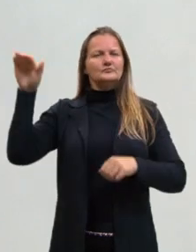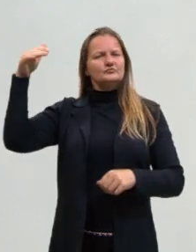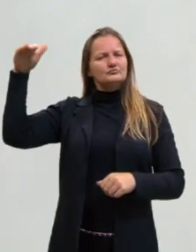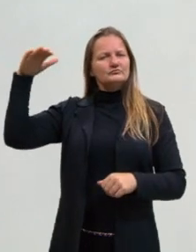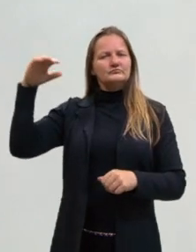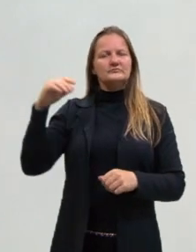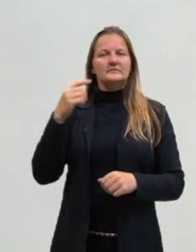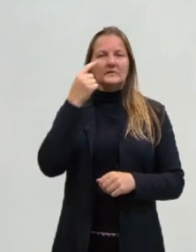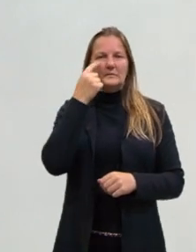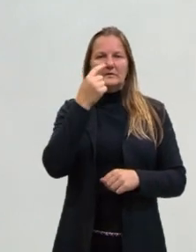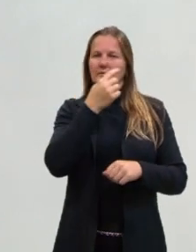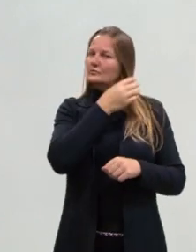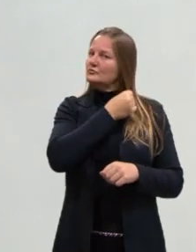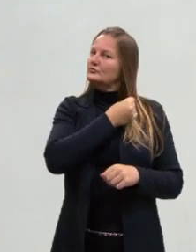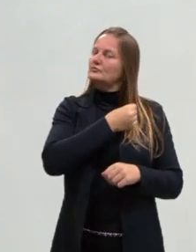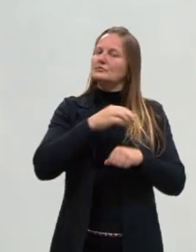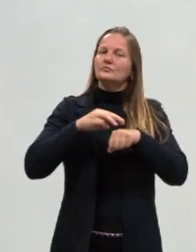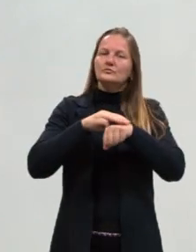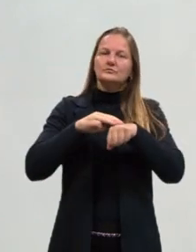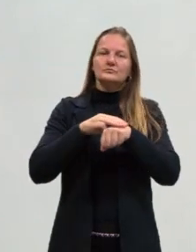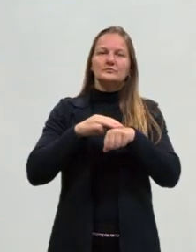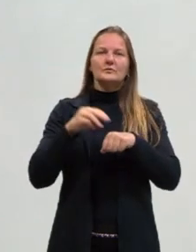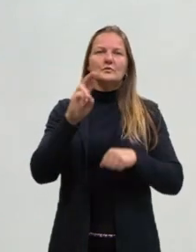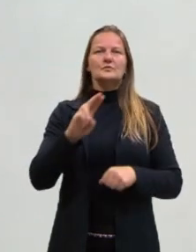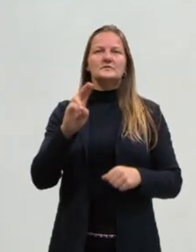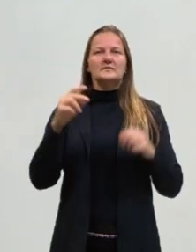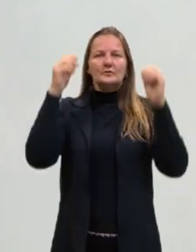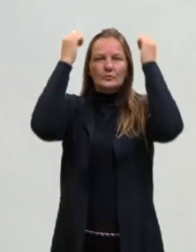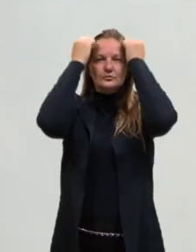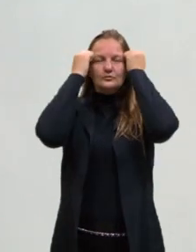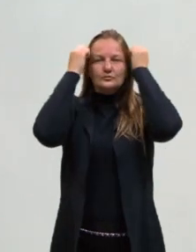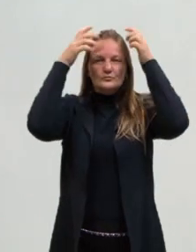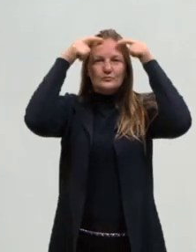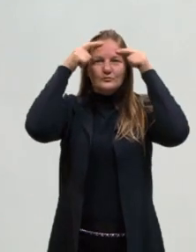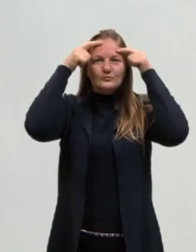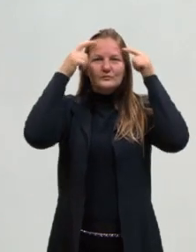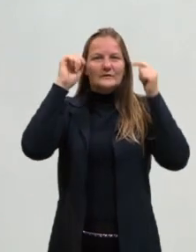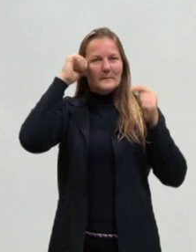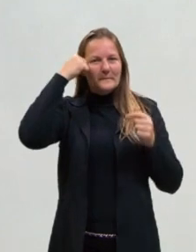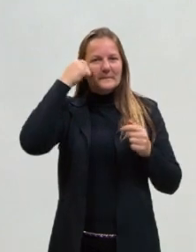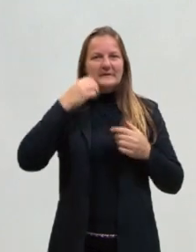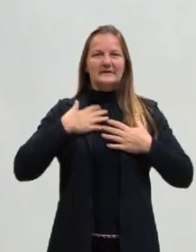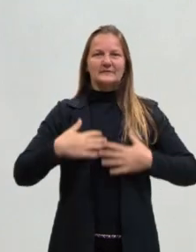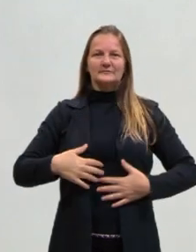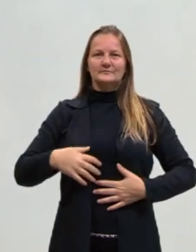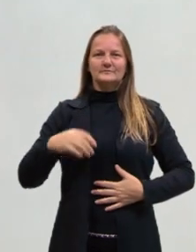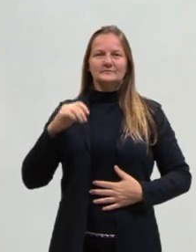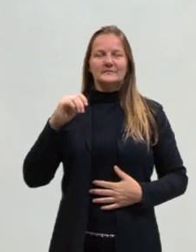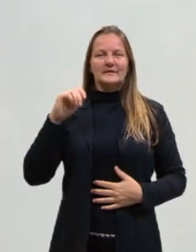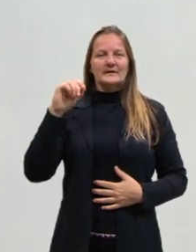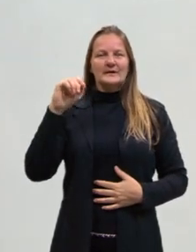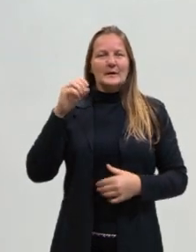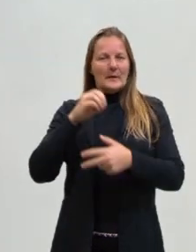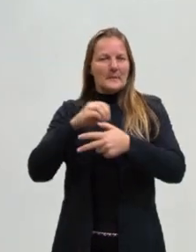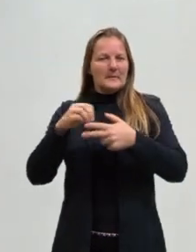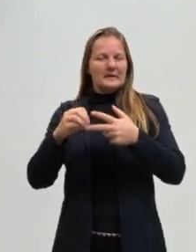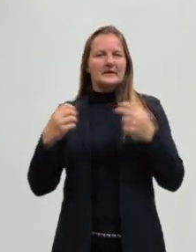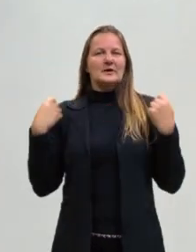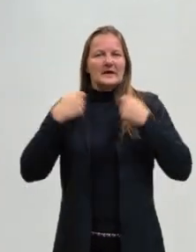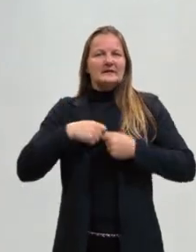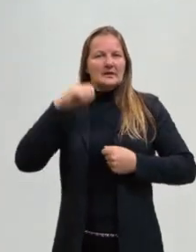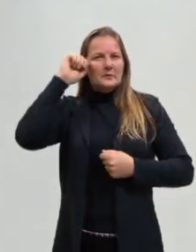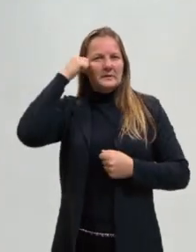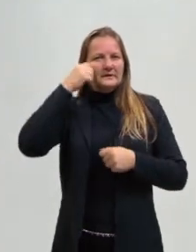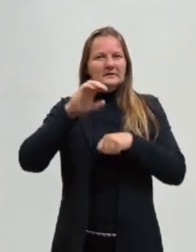cabelos e olhos castanhos. Estou usando hoje uma touca preta, camiseta do projeto pré-ENEM e um casaco preto com